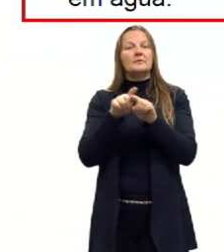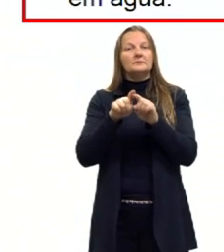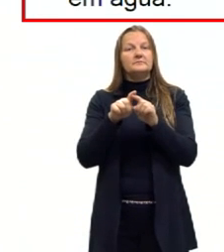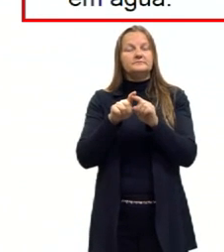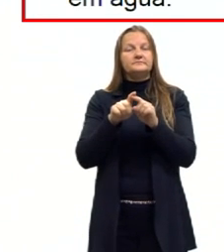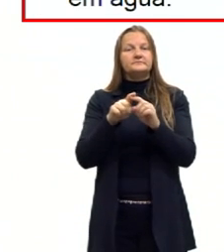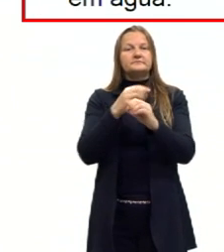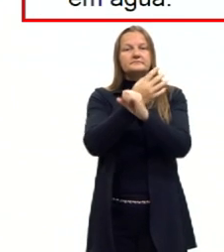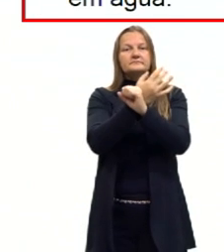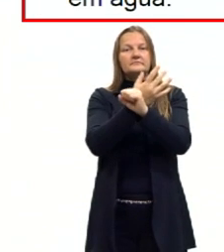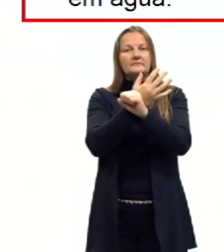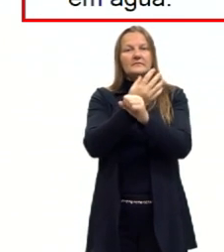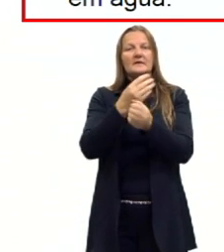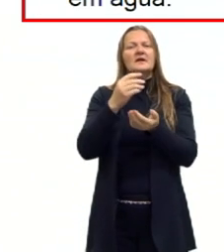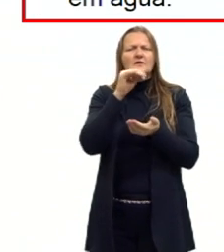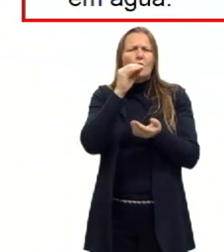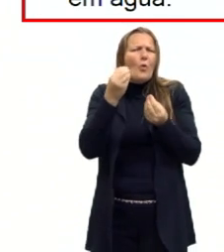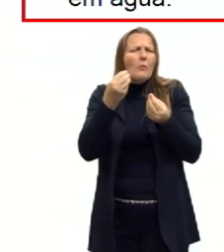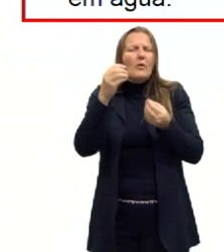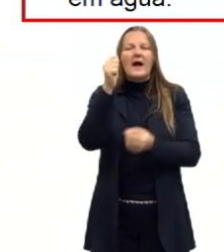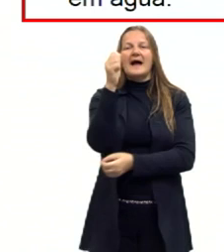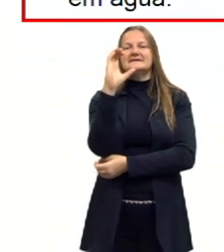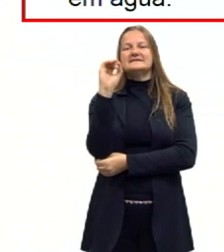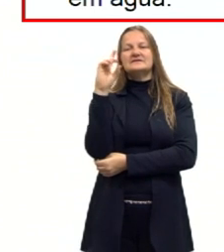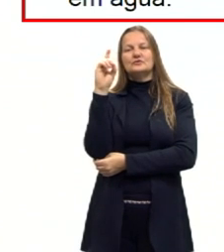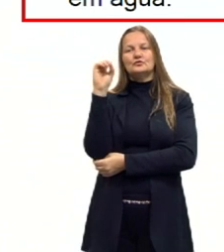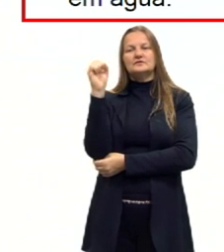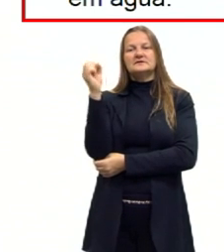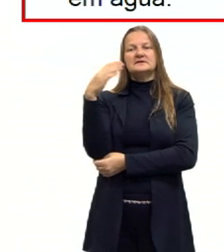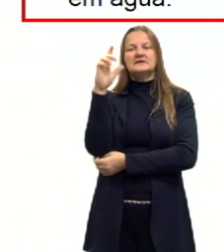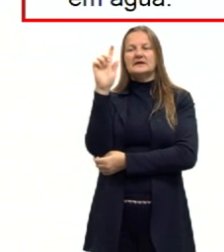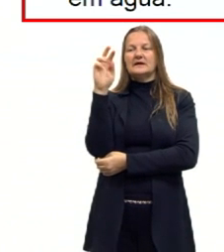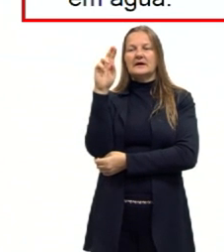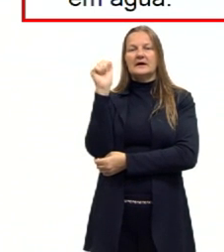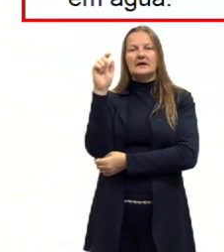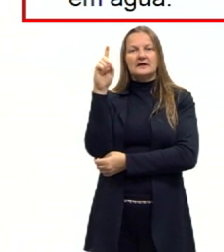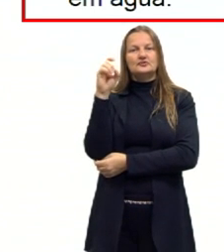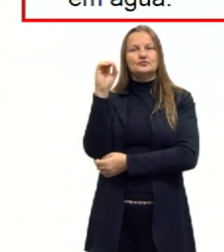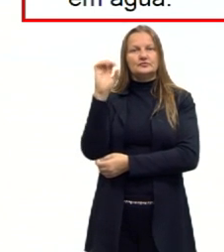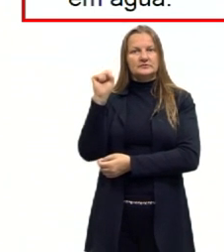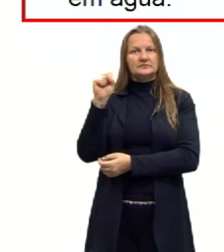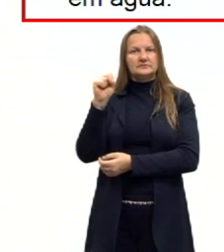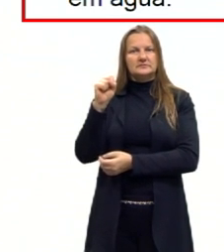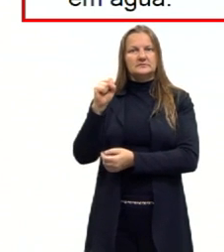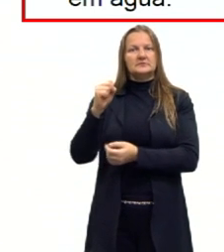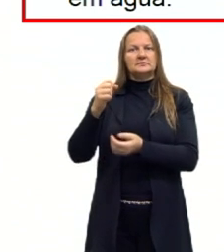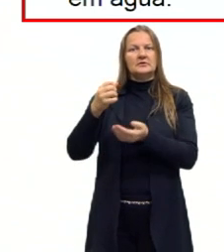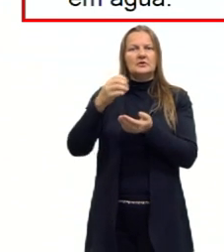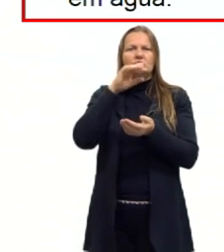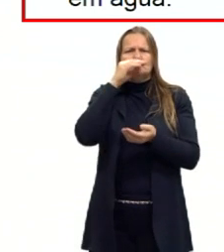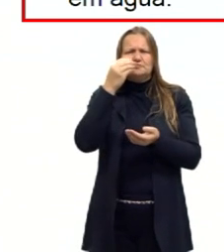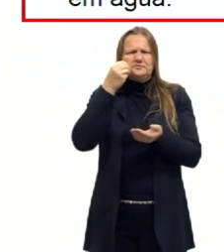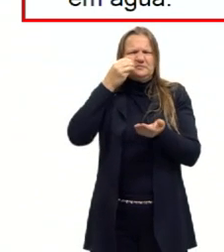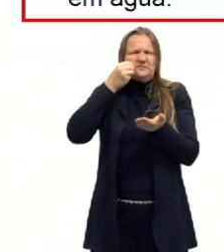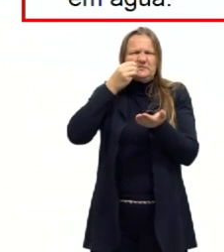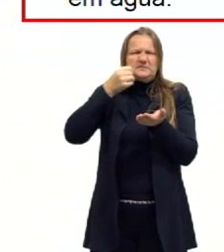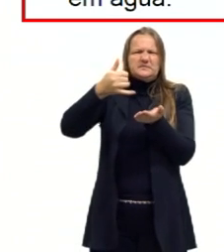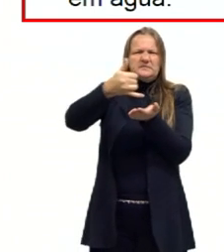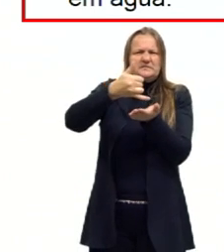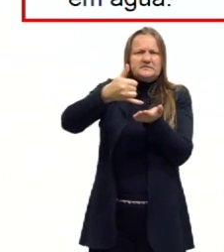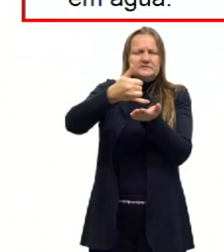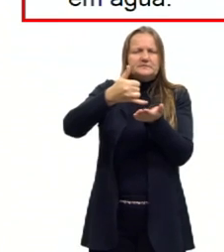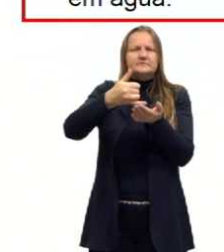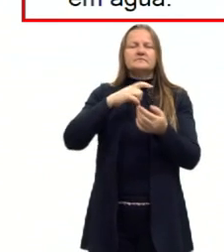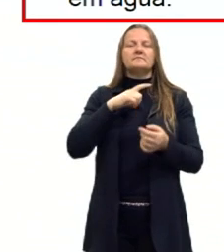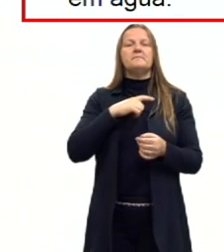e aí é importante a gente lembrar de bioquímica, mas nós vamos ter uma aula sobre ácidos graxos. Eles são solúveis em água quando